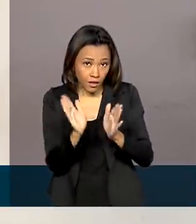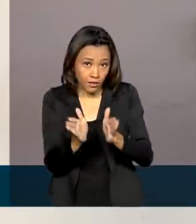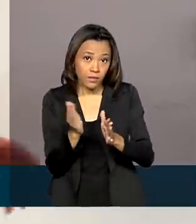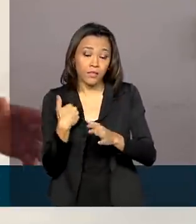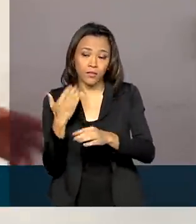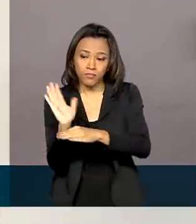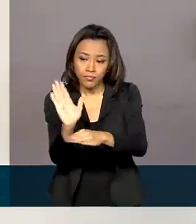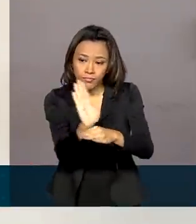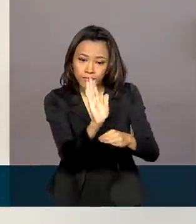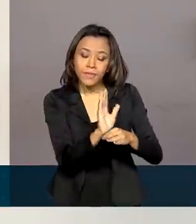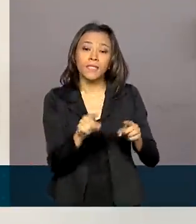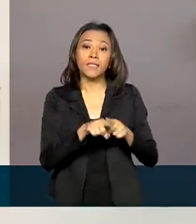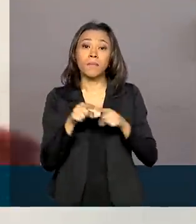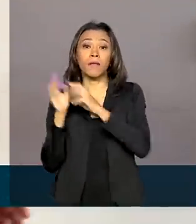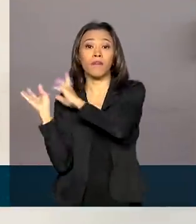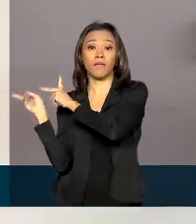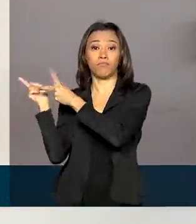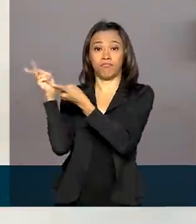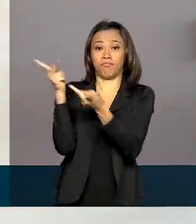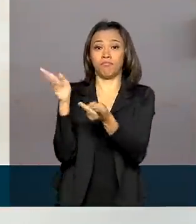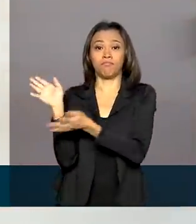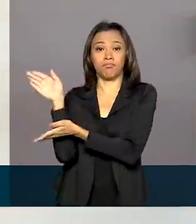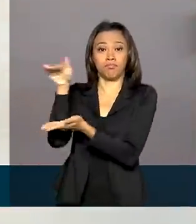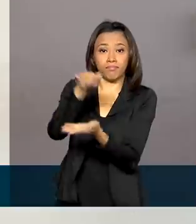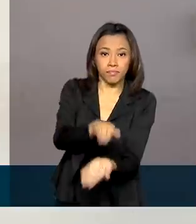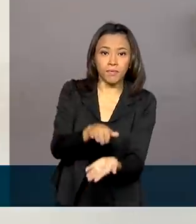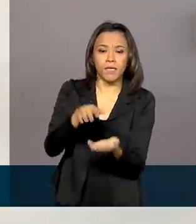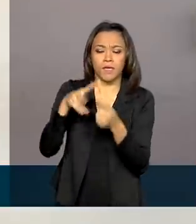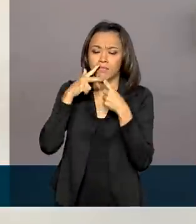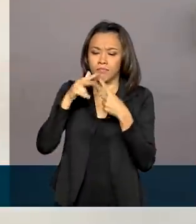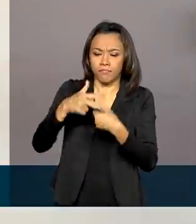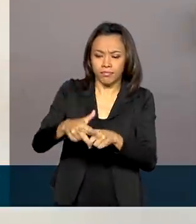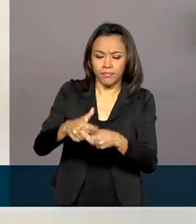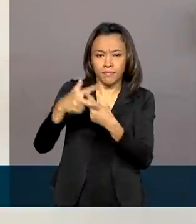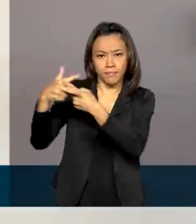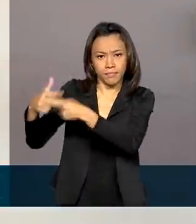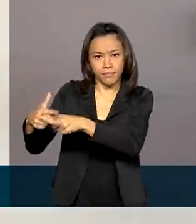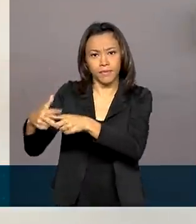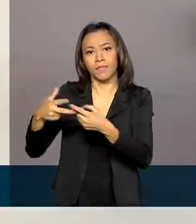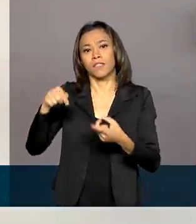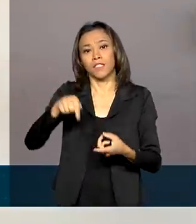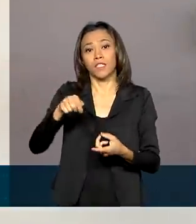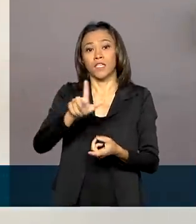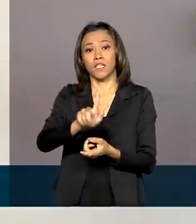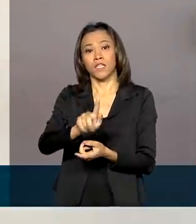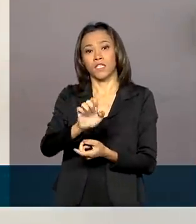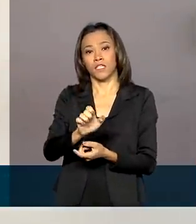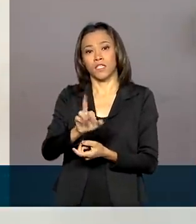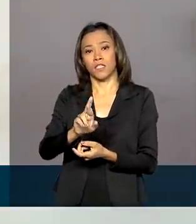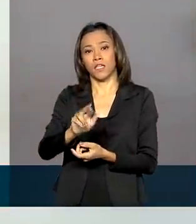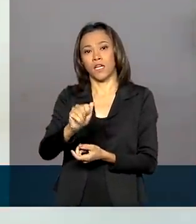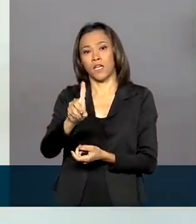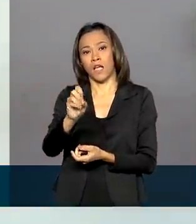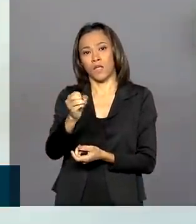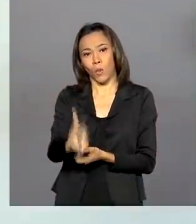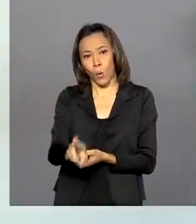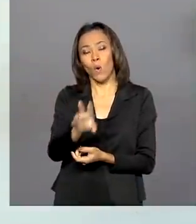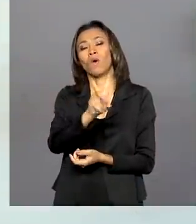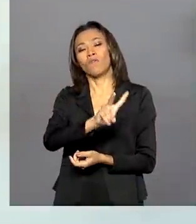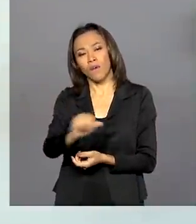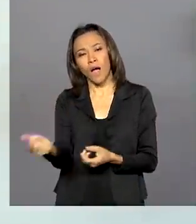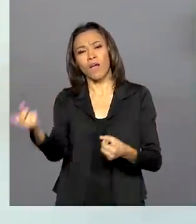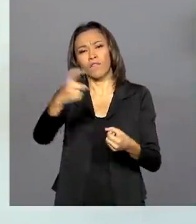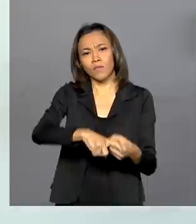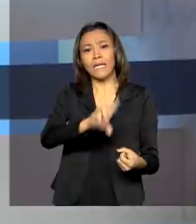geradores que chegarão a partir de segunda-feira, toda essa energia será restaurada até 100%